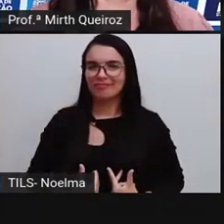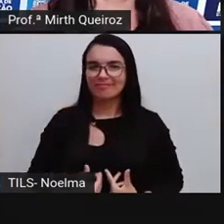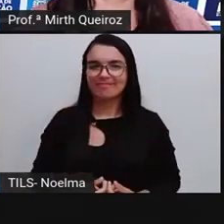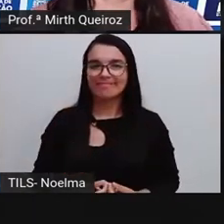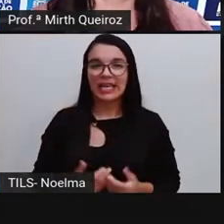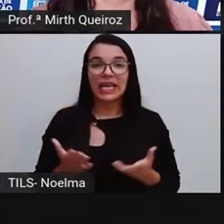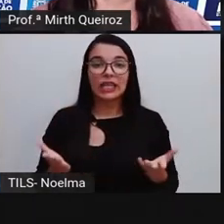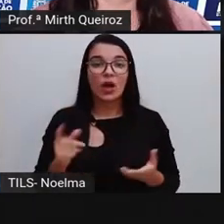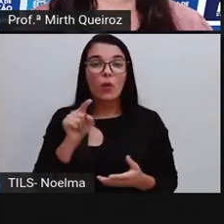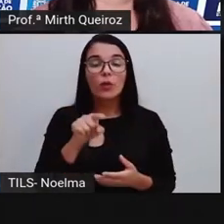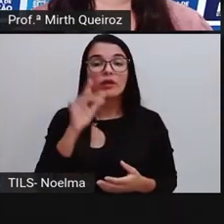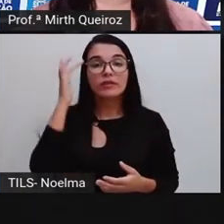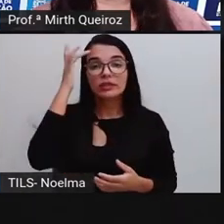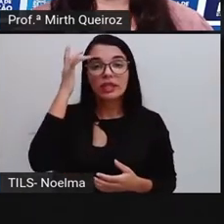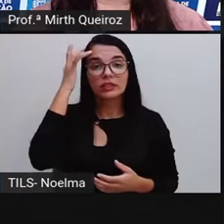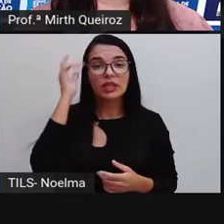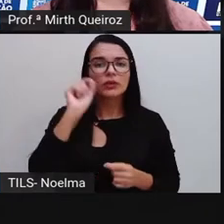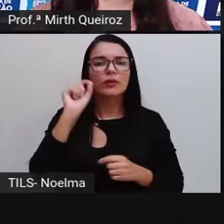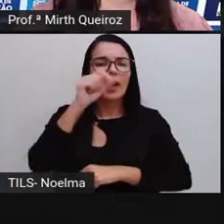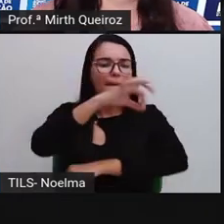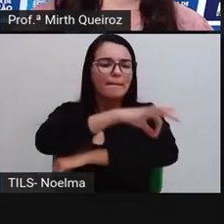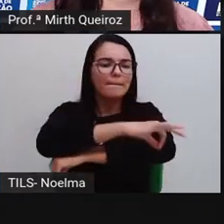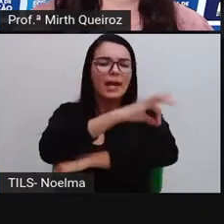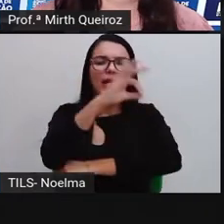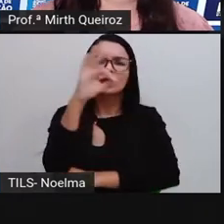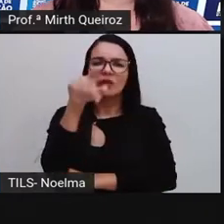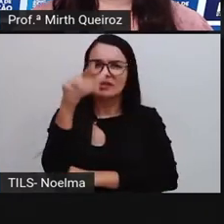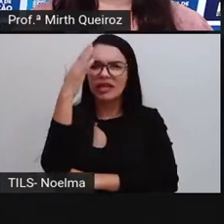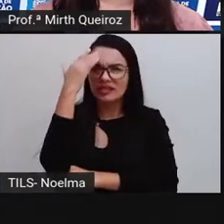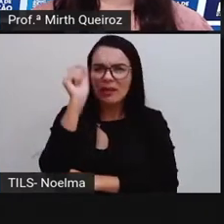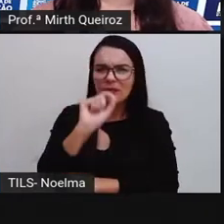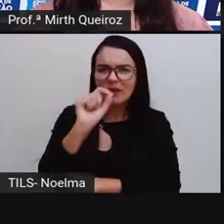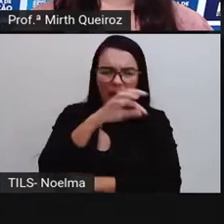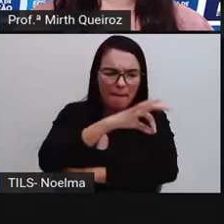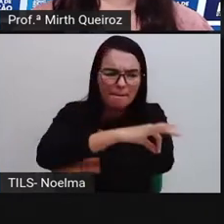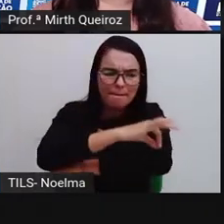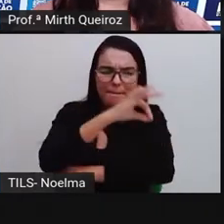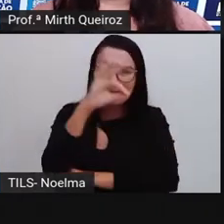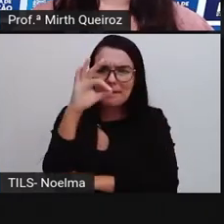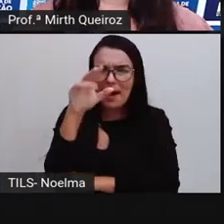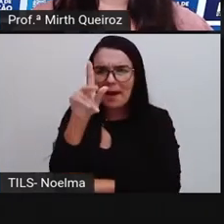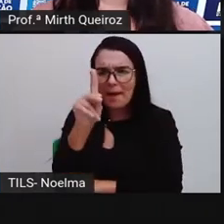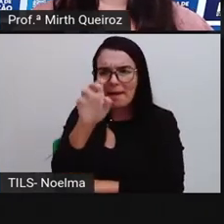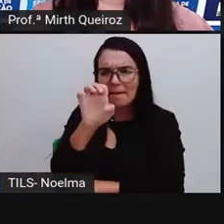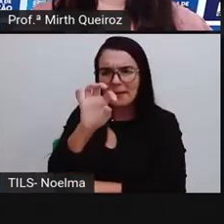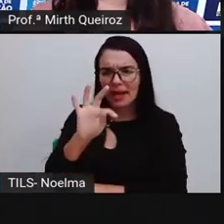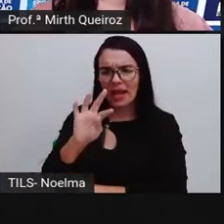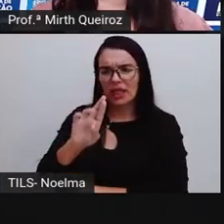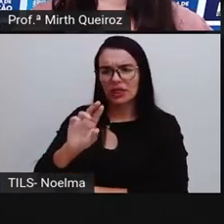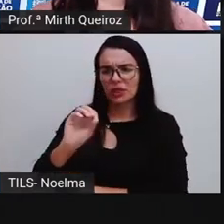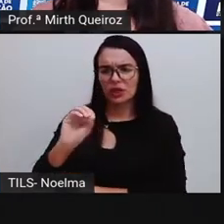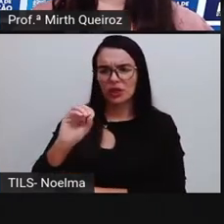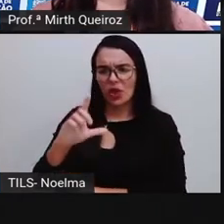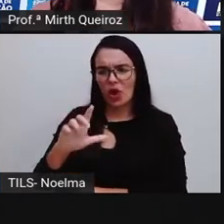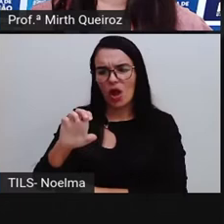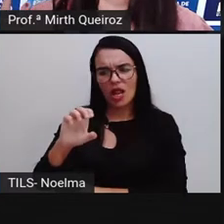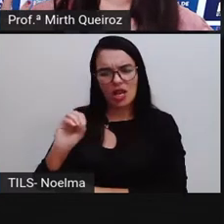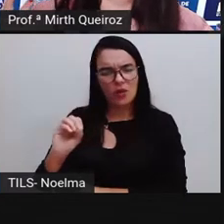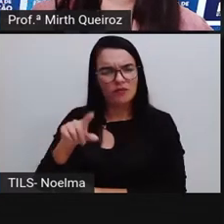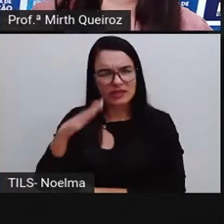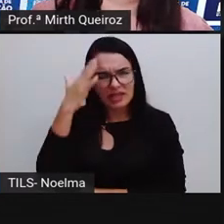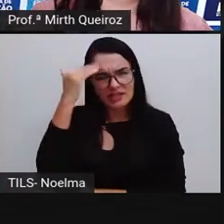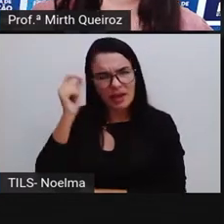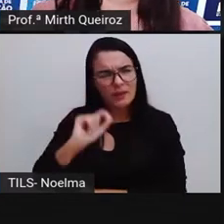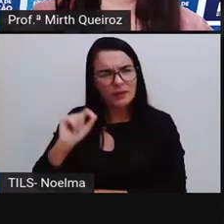O que vocês acham que é petróleo? Vocês sabem o que é petróleo? Petróleo é um nome muito conhecido, né? Mas vocês sabem